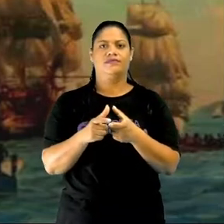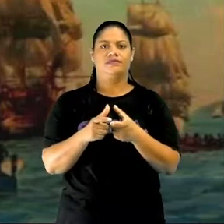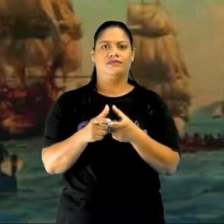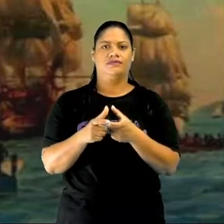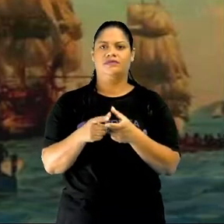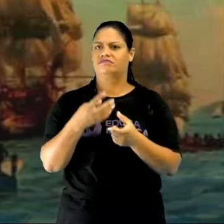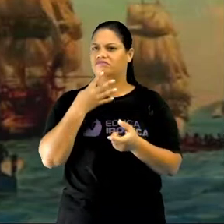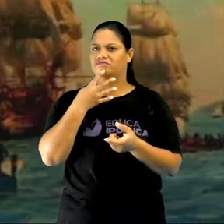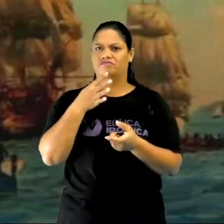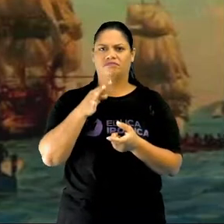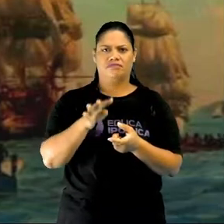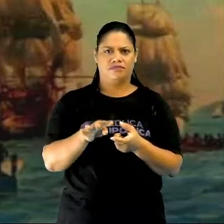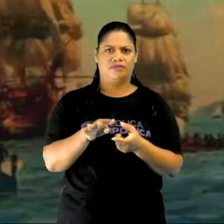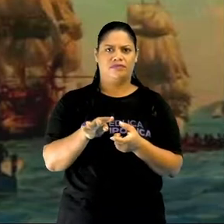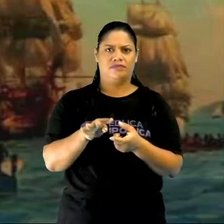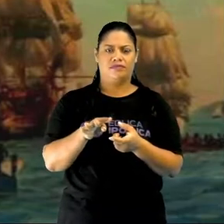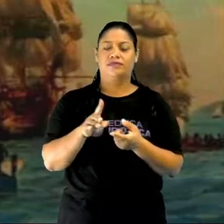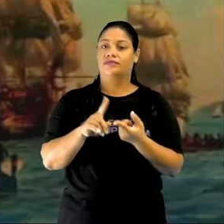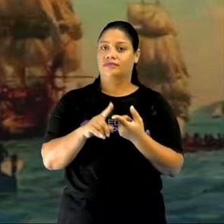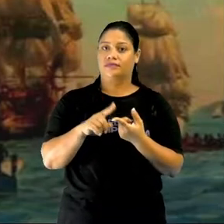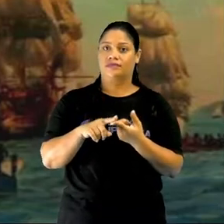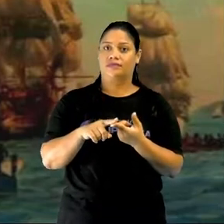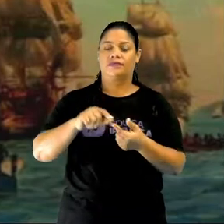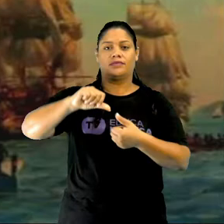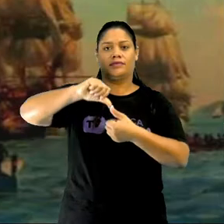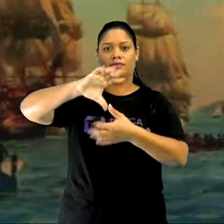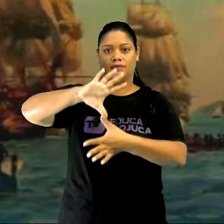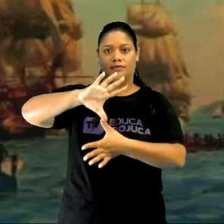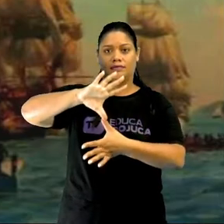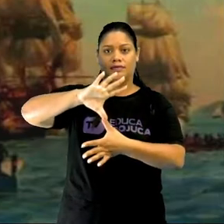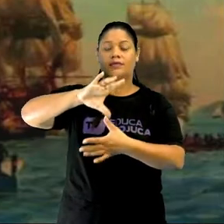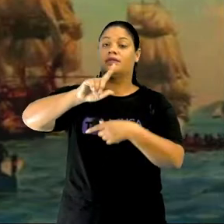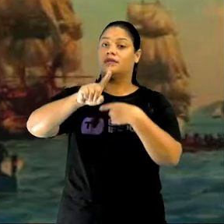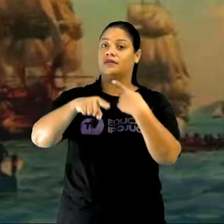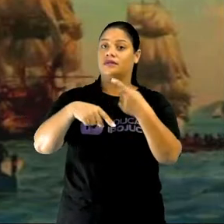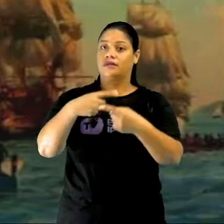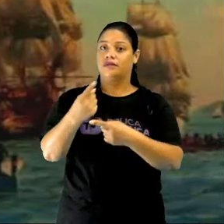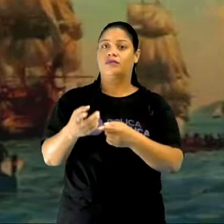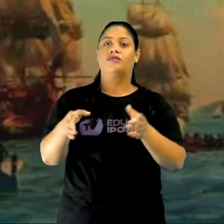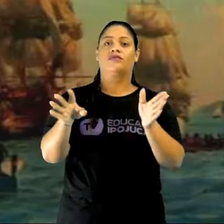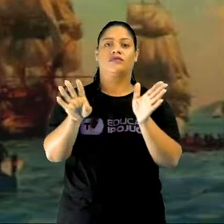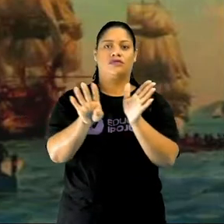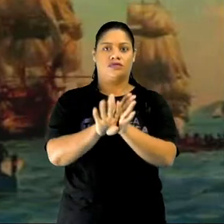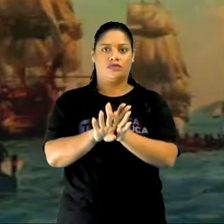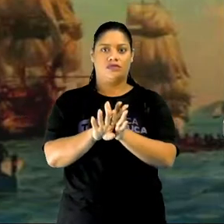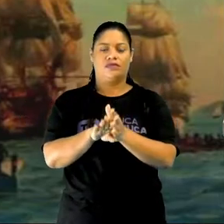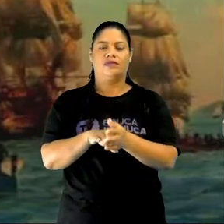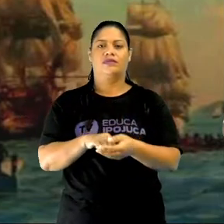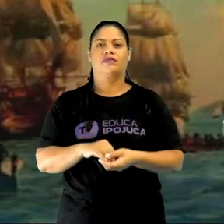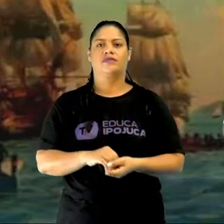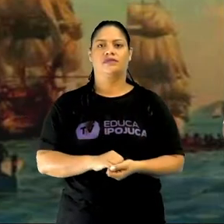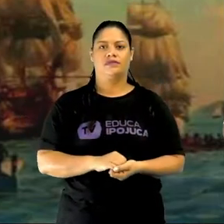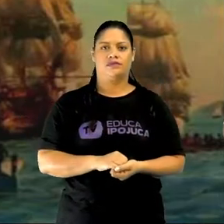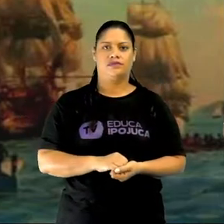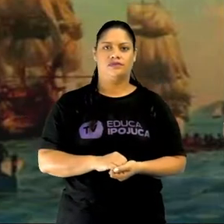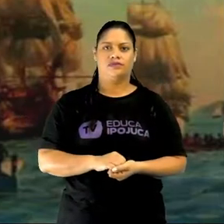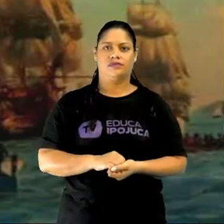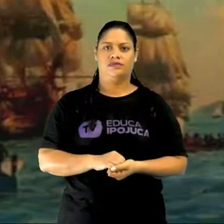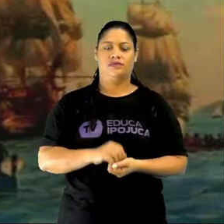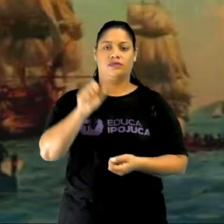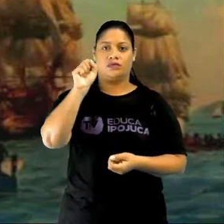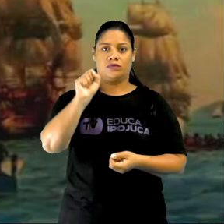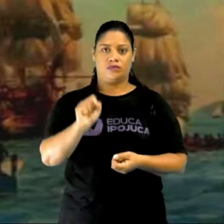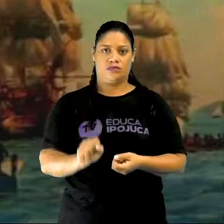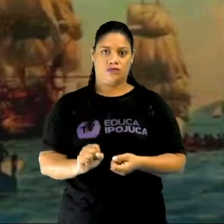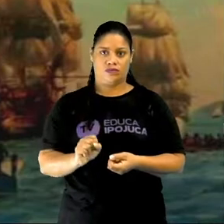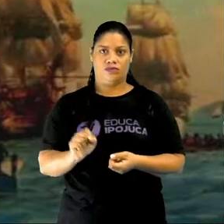não eram conhecidas, como o próprio continente americano, e depois conseguiram chegar à parte sul